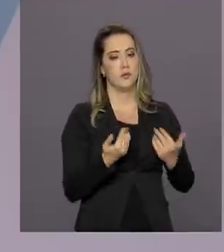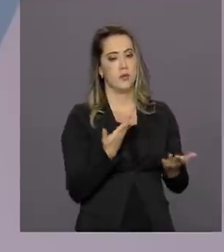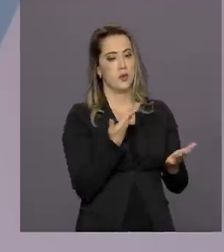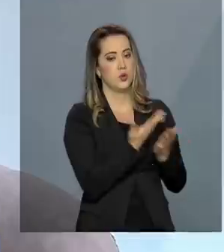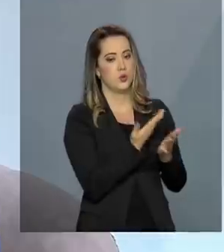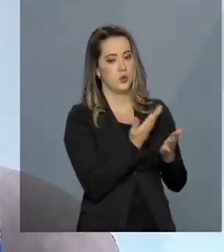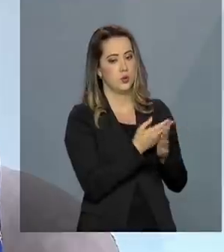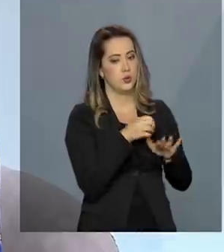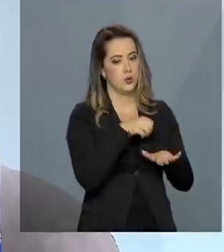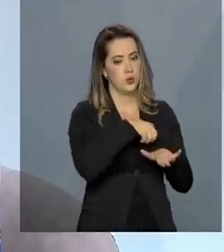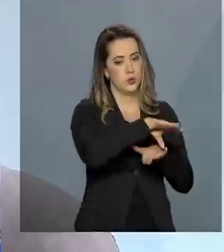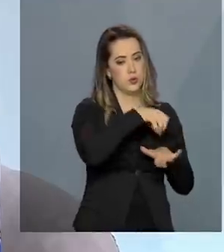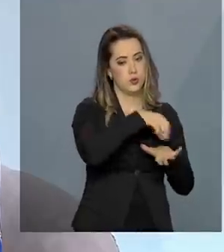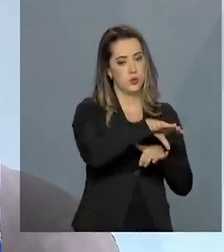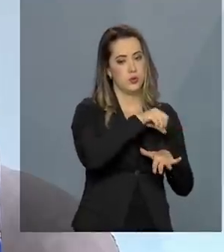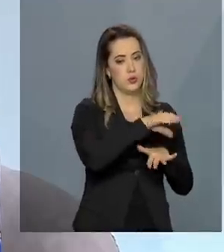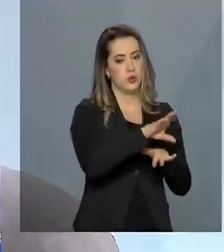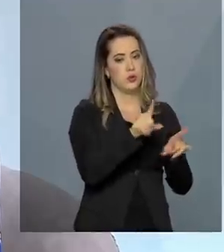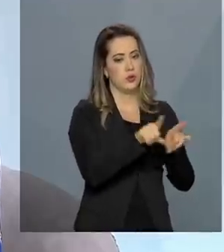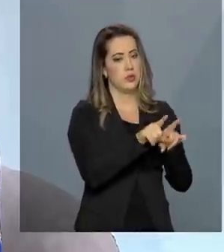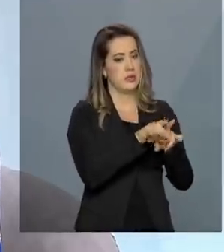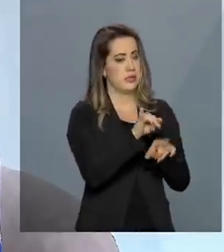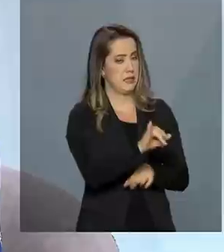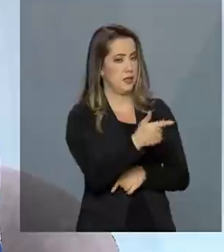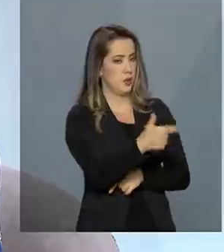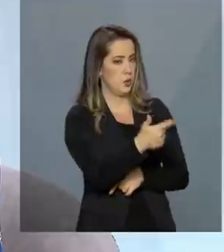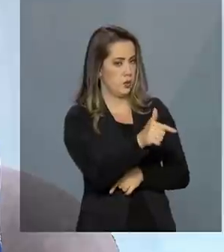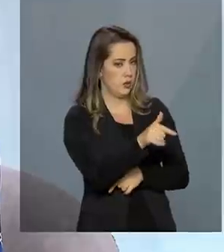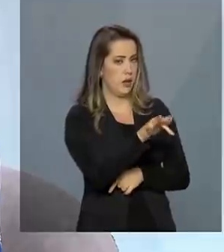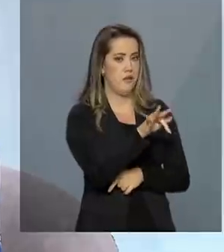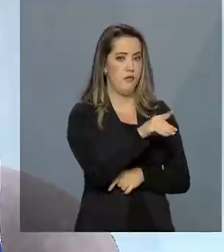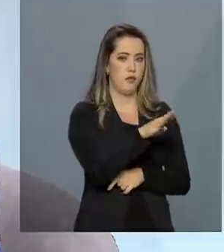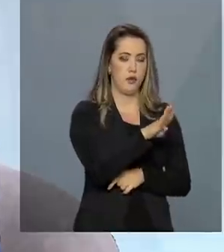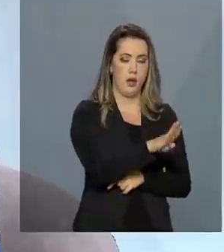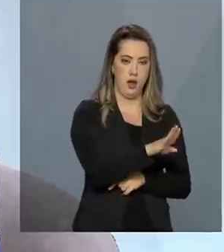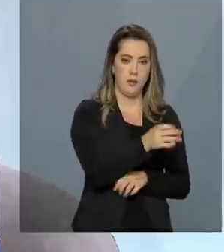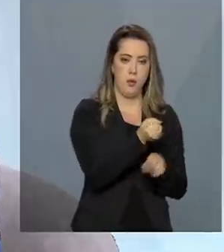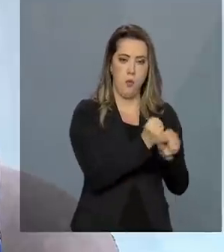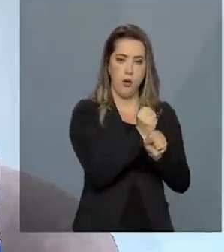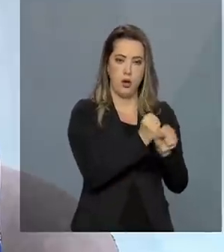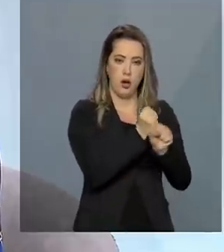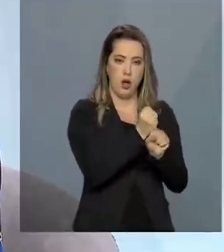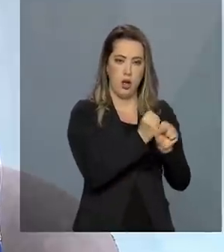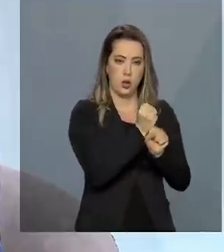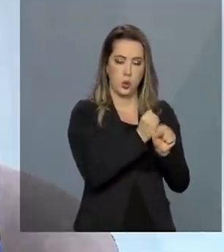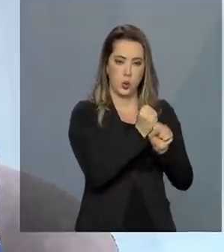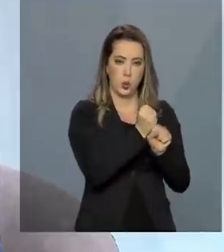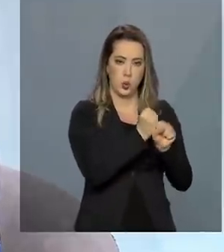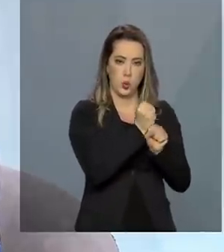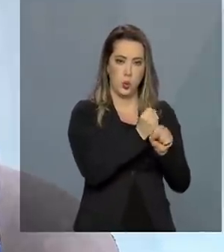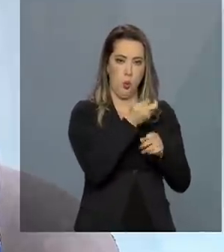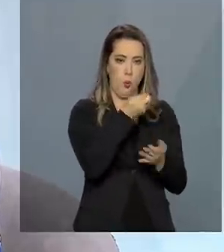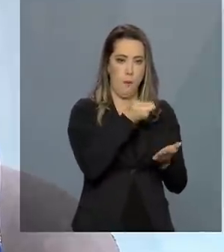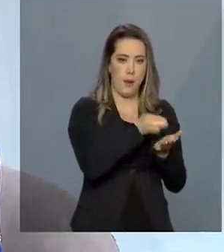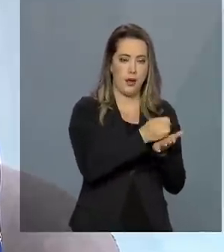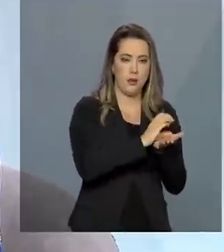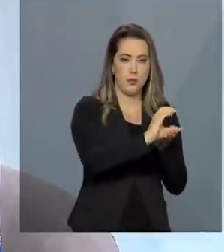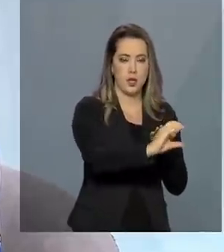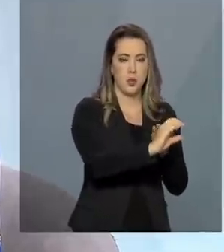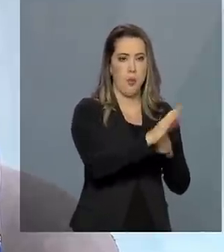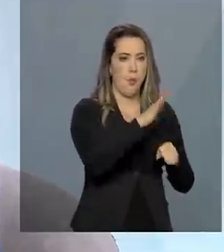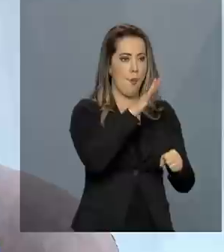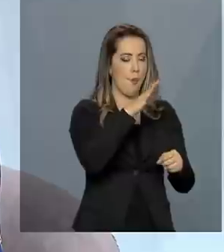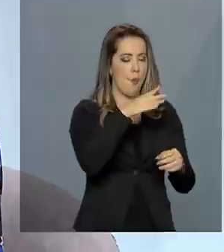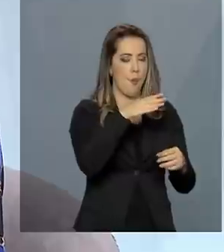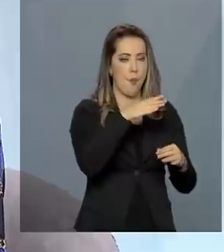que, sem o Fundeb, o valor anual por aluno estaria mínimo, estaria em torno de R